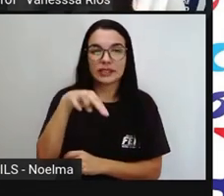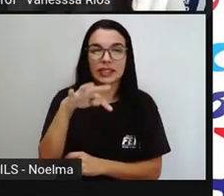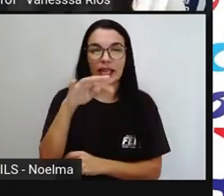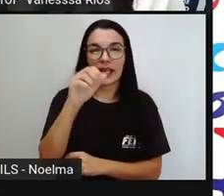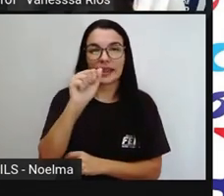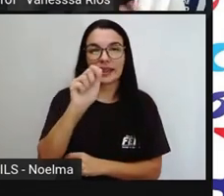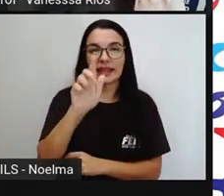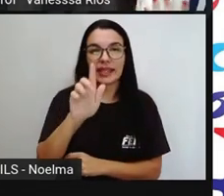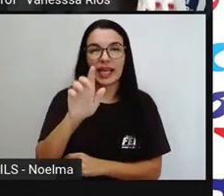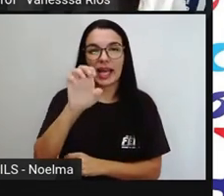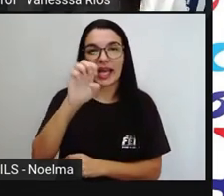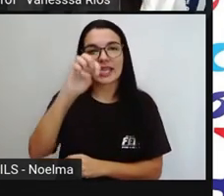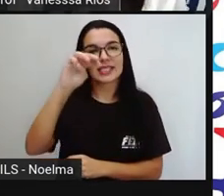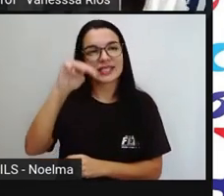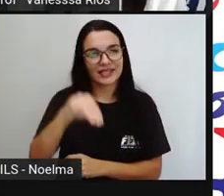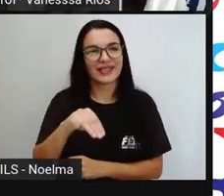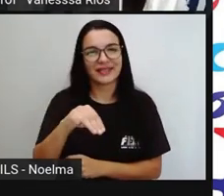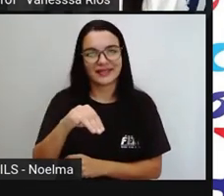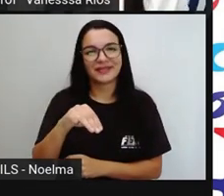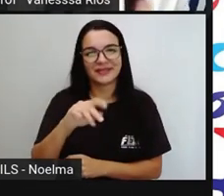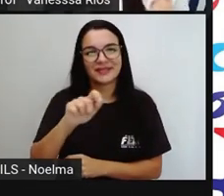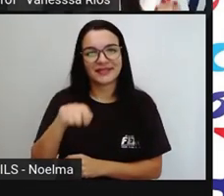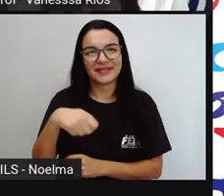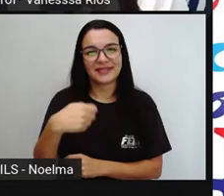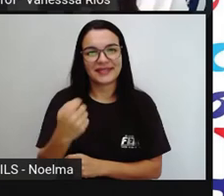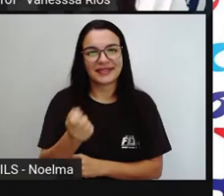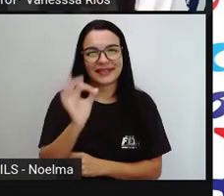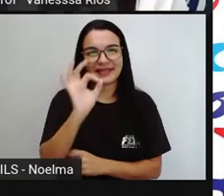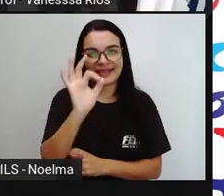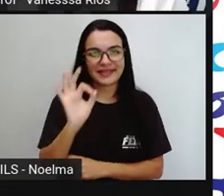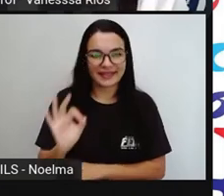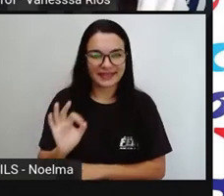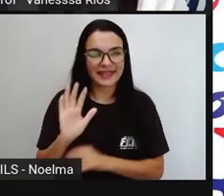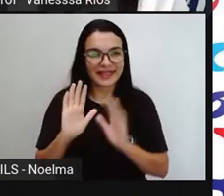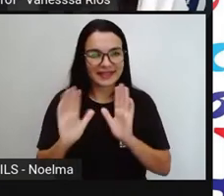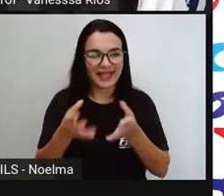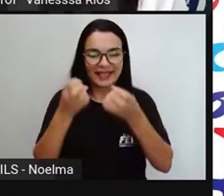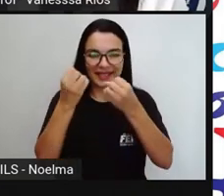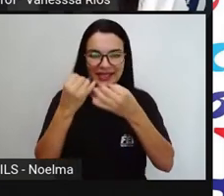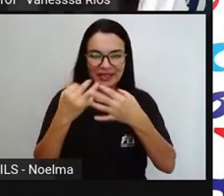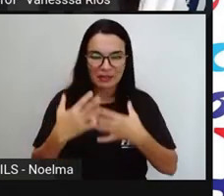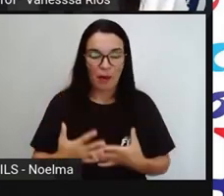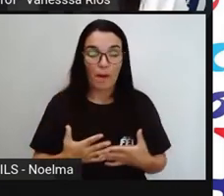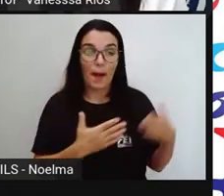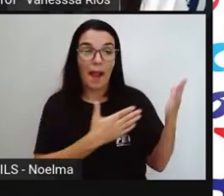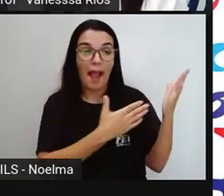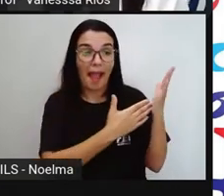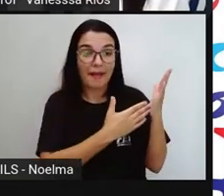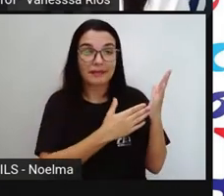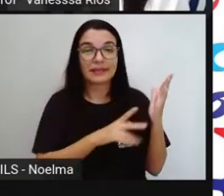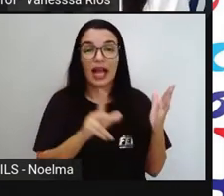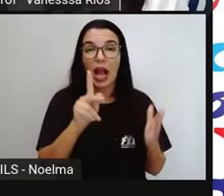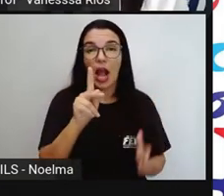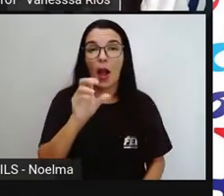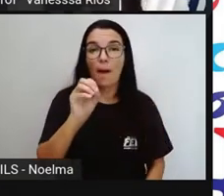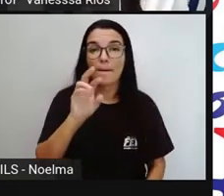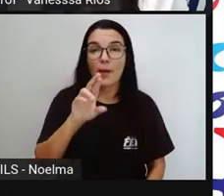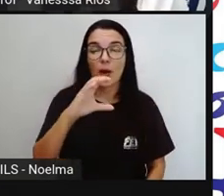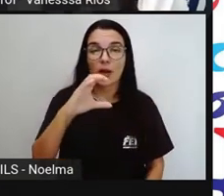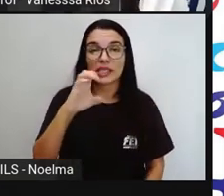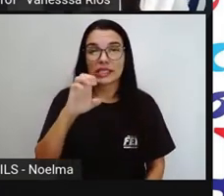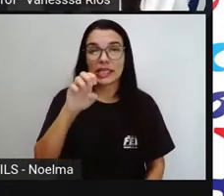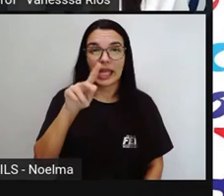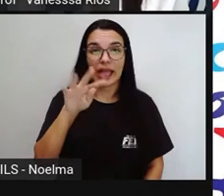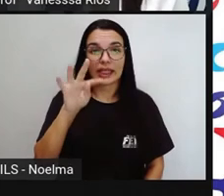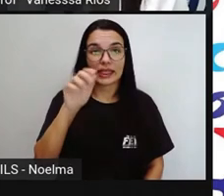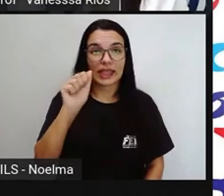95% de porcentagem algo que a gente já trabalhou numa aula anterior A porcentagem que é definida